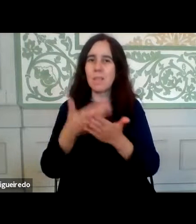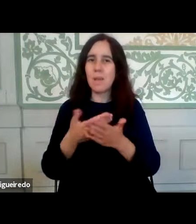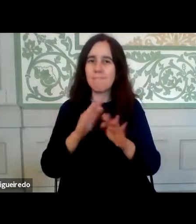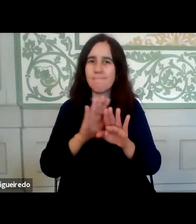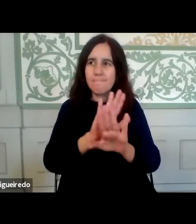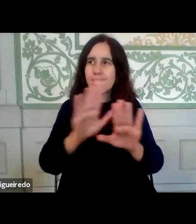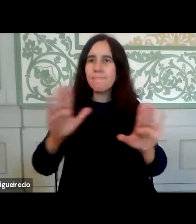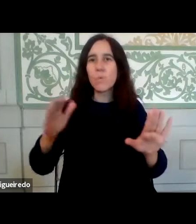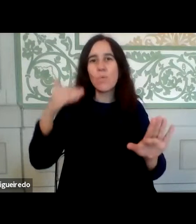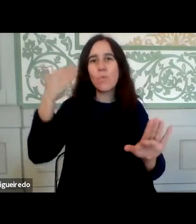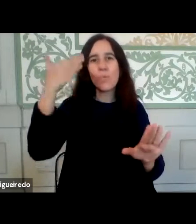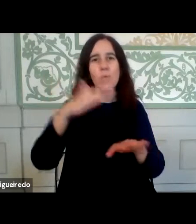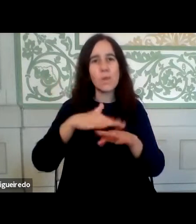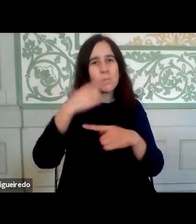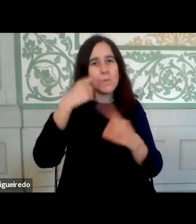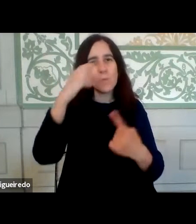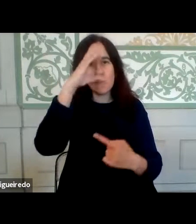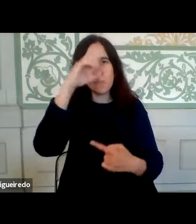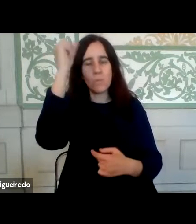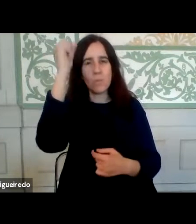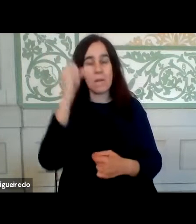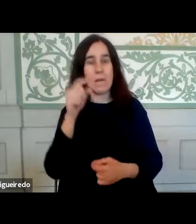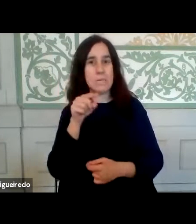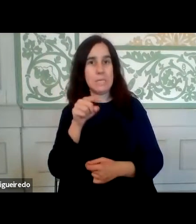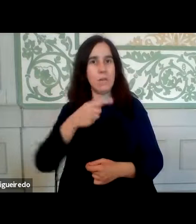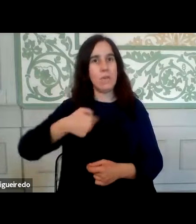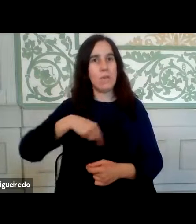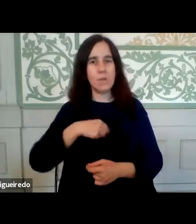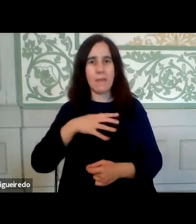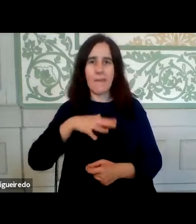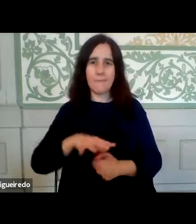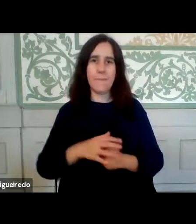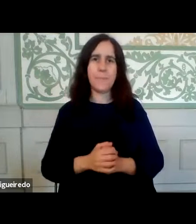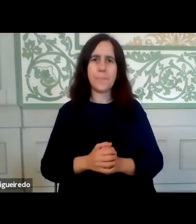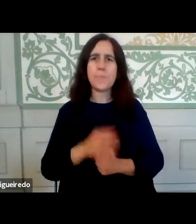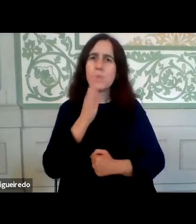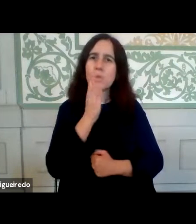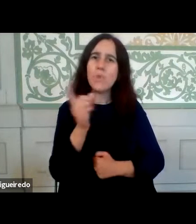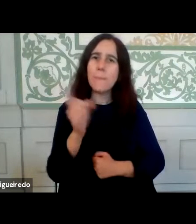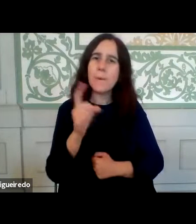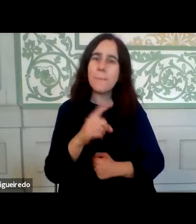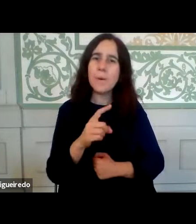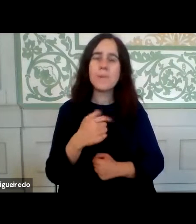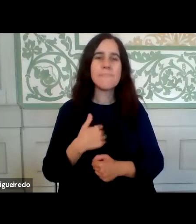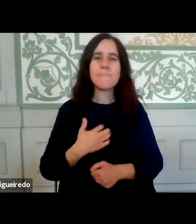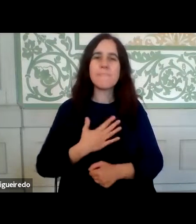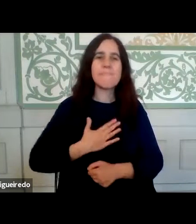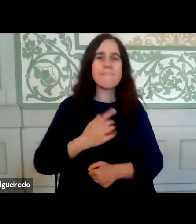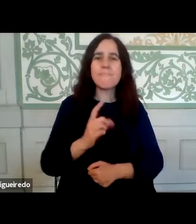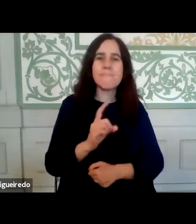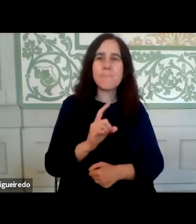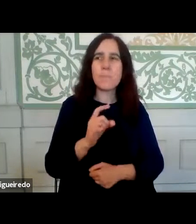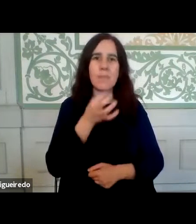futuro da administração pública e é isto que nós pretendemos. Tenho dito muitas vezes que não gosto de falar